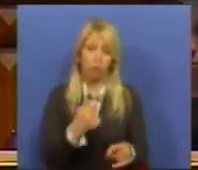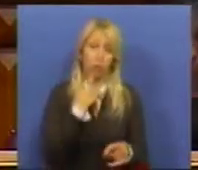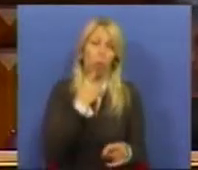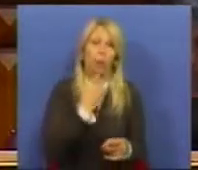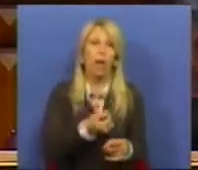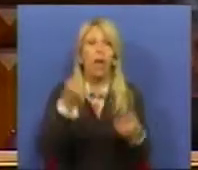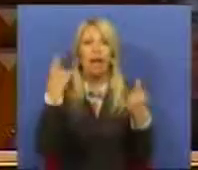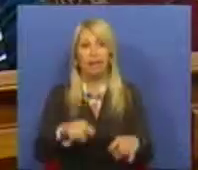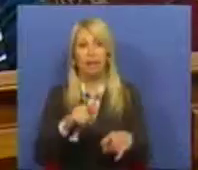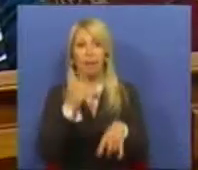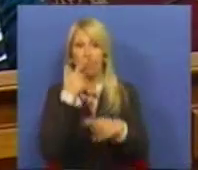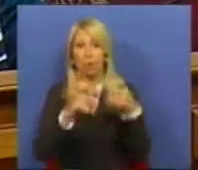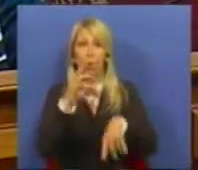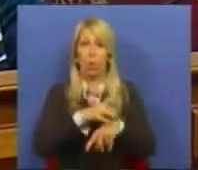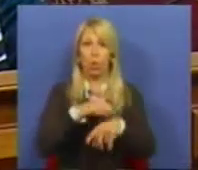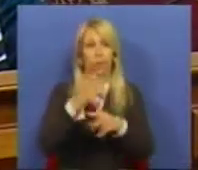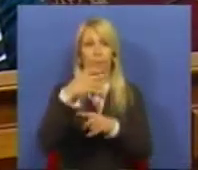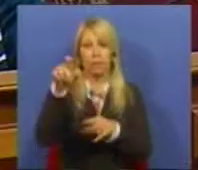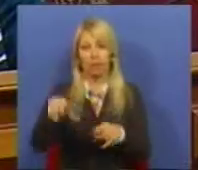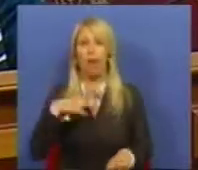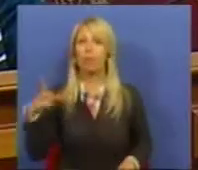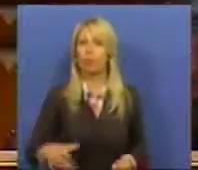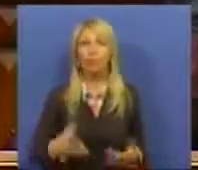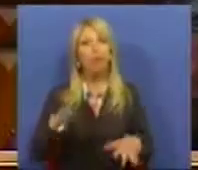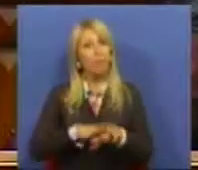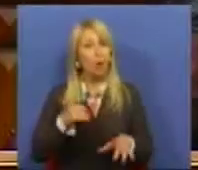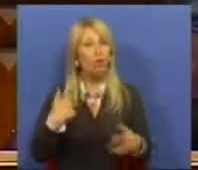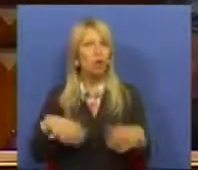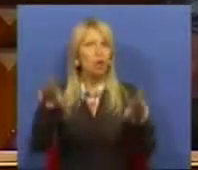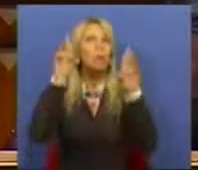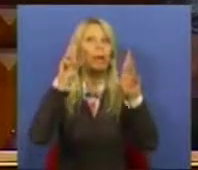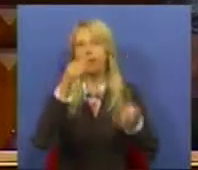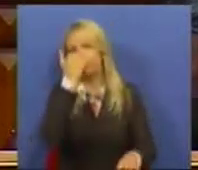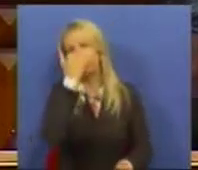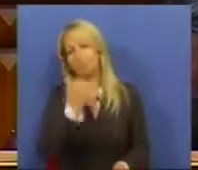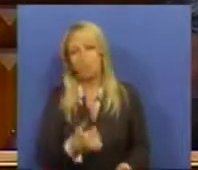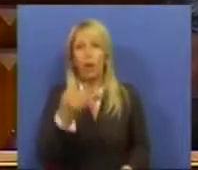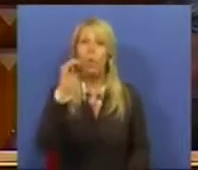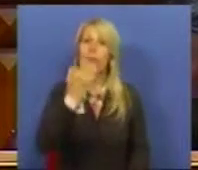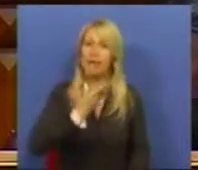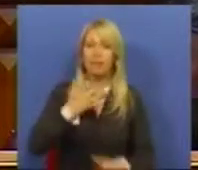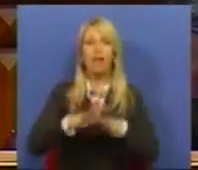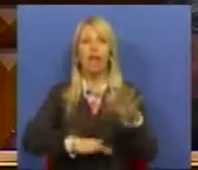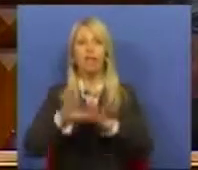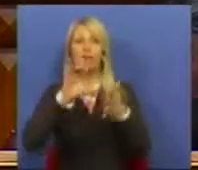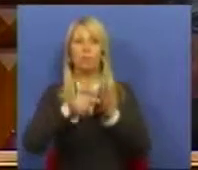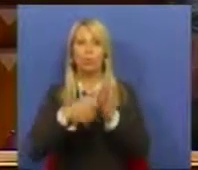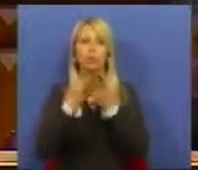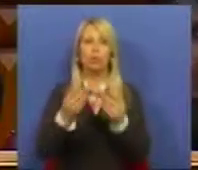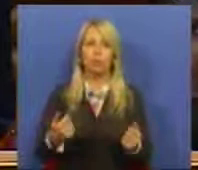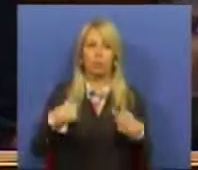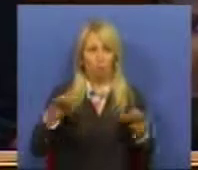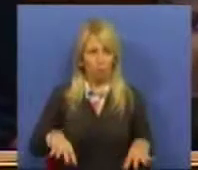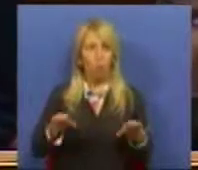em Portugal. E por isso a minha expectativa foi frustrada. O PSD faz um projeto de resolução sobre... Pode concluir, Sr. Presidente.